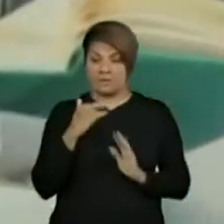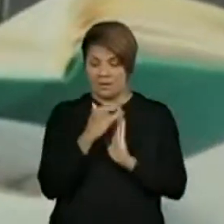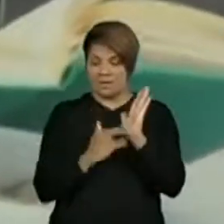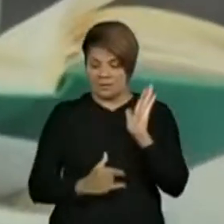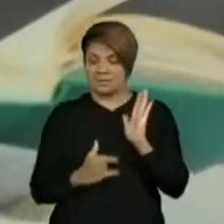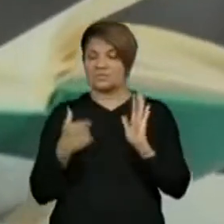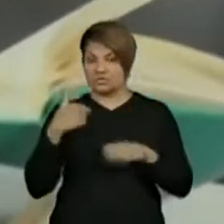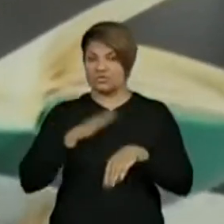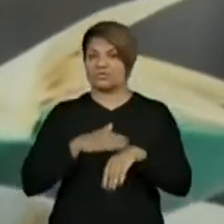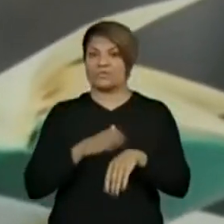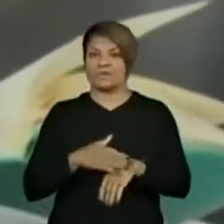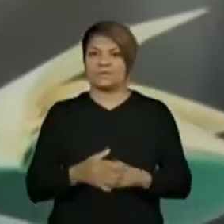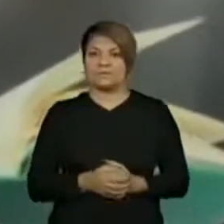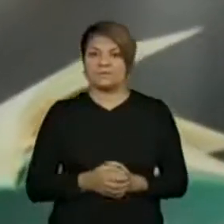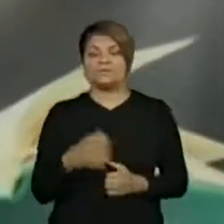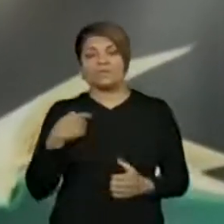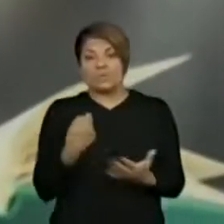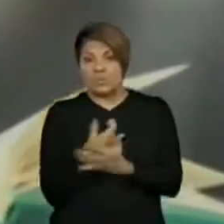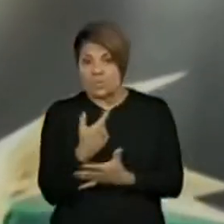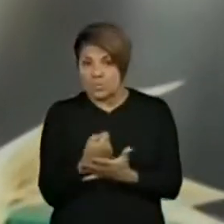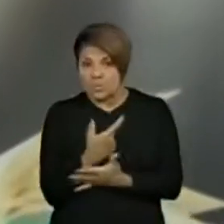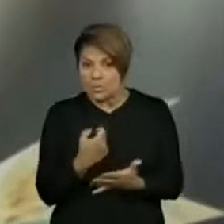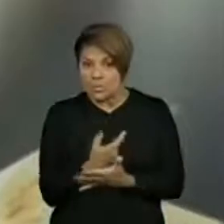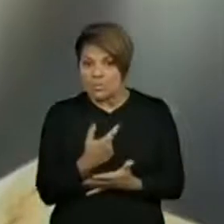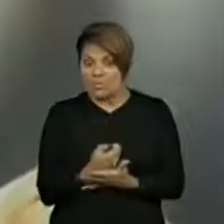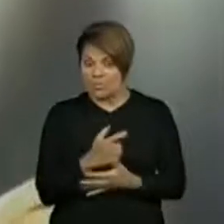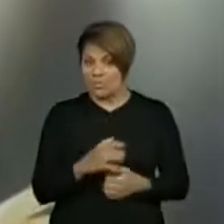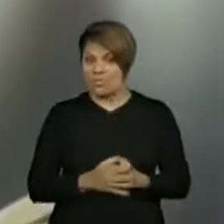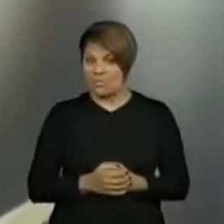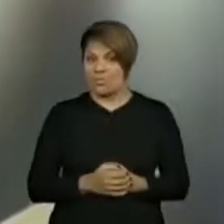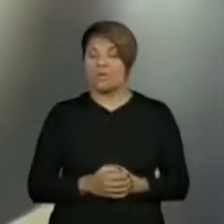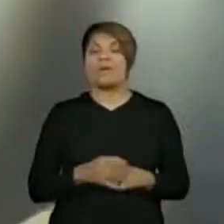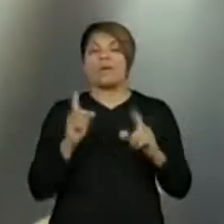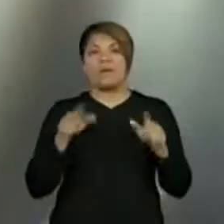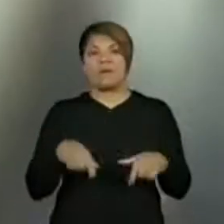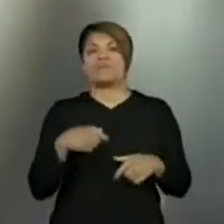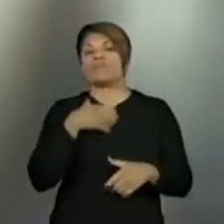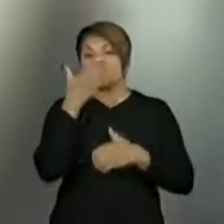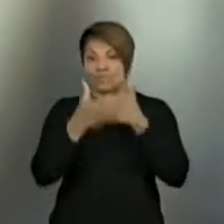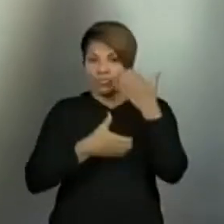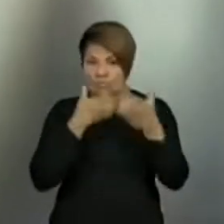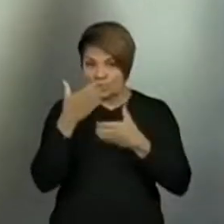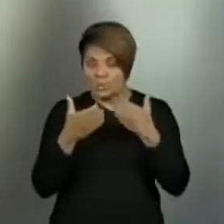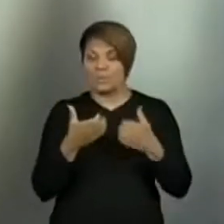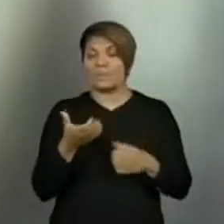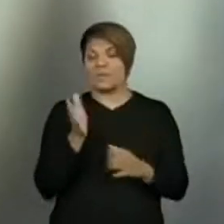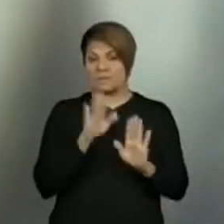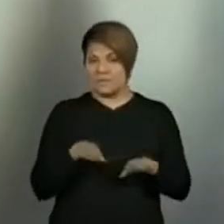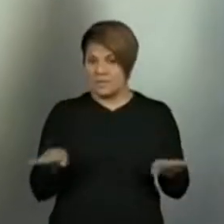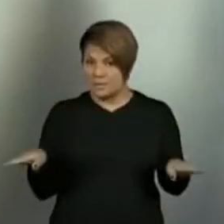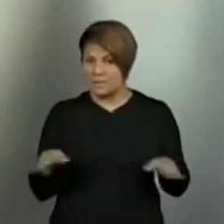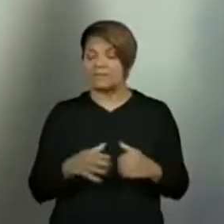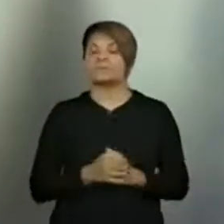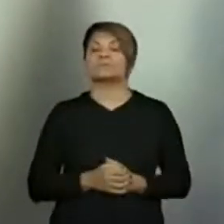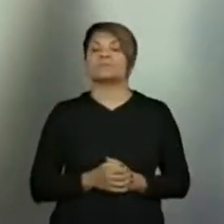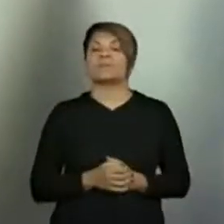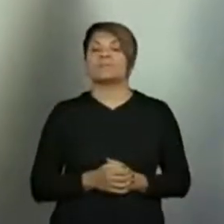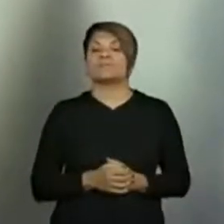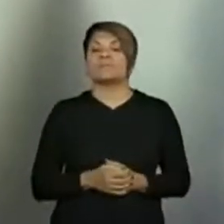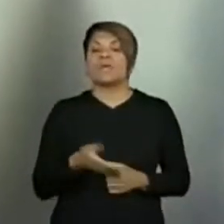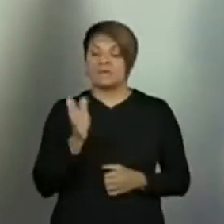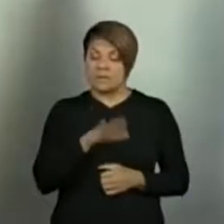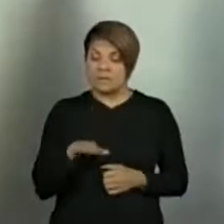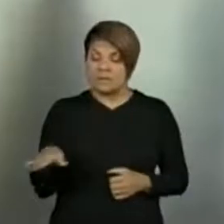Olha, professora Vivi... Olha as frutas. Ótimo, muitas frutas. Uma criança, né? Uma criança. E essa